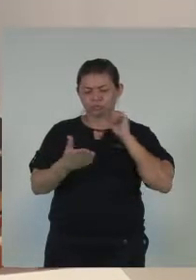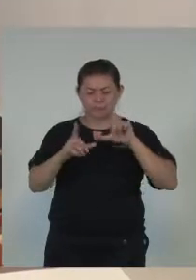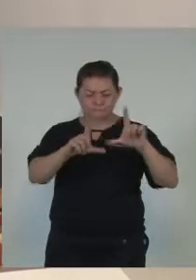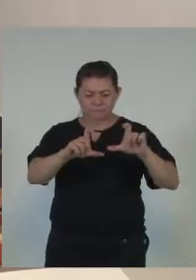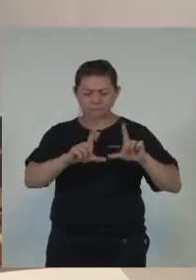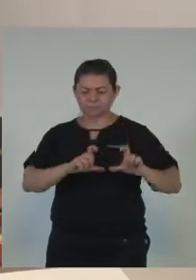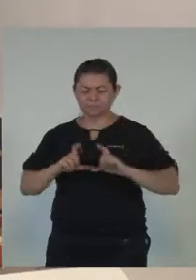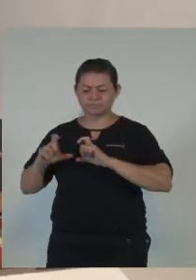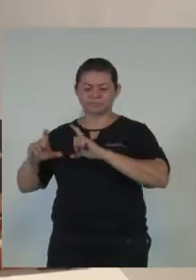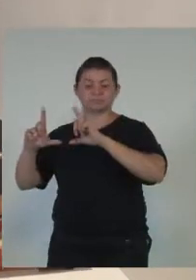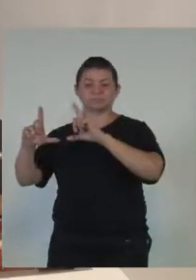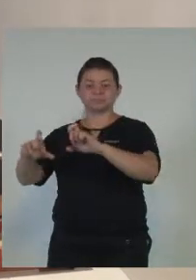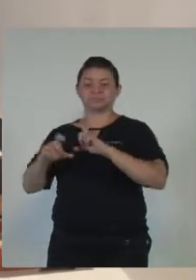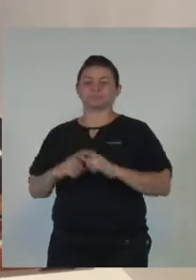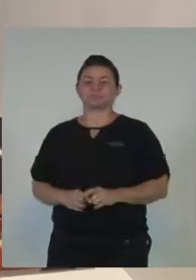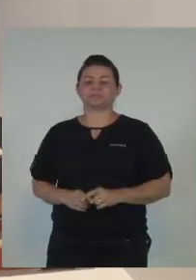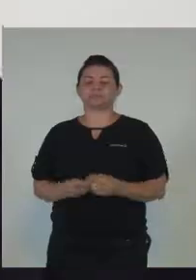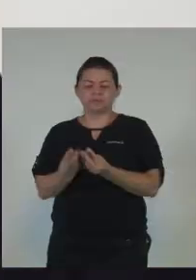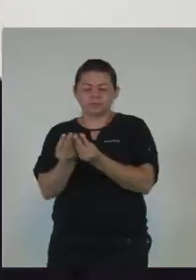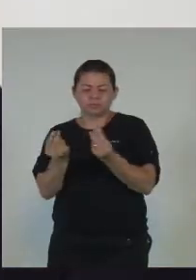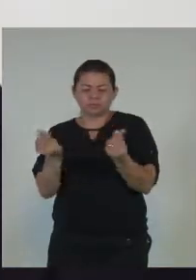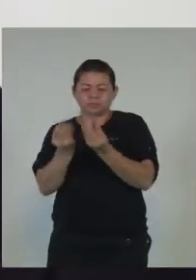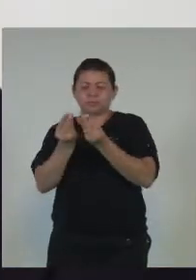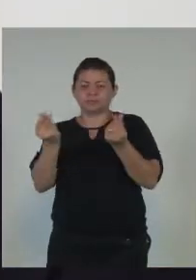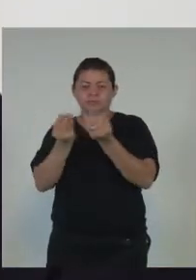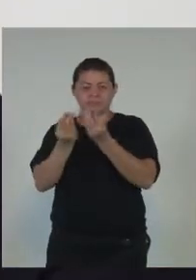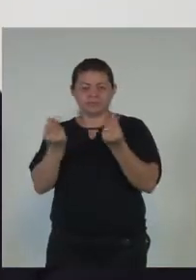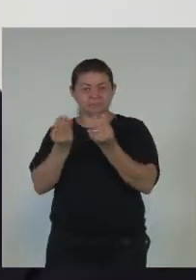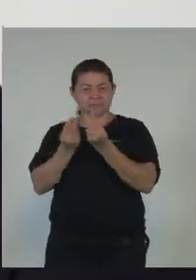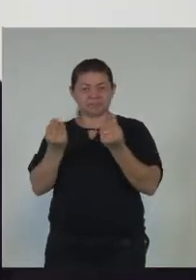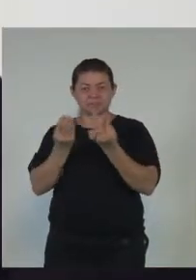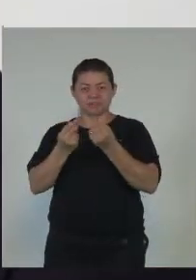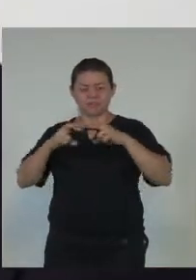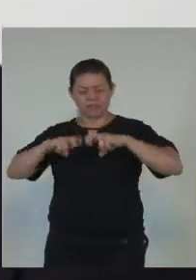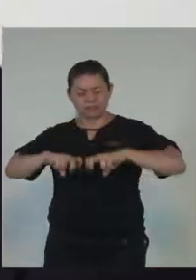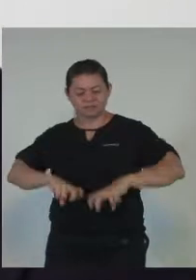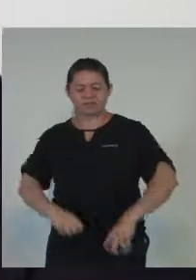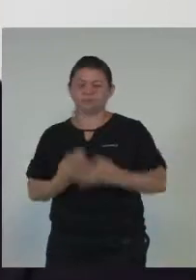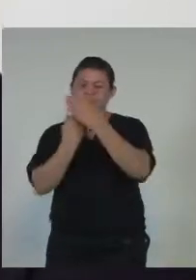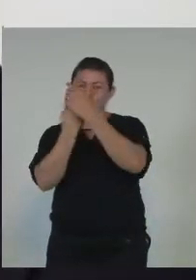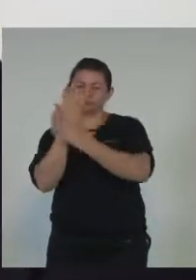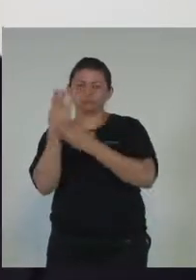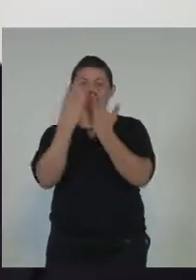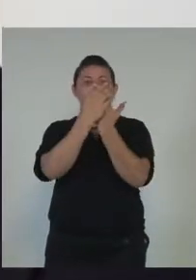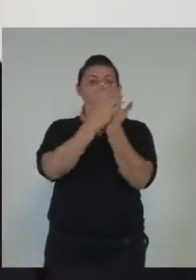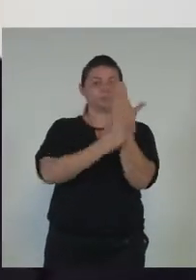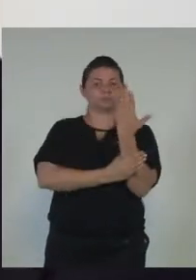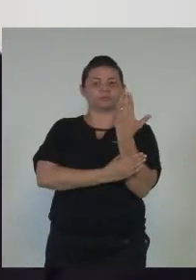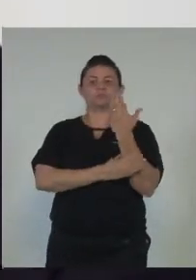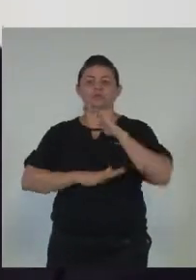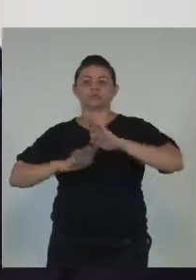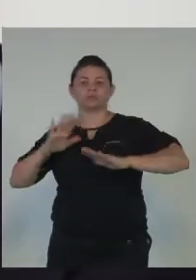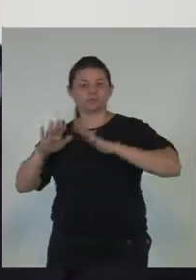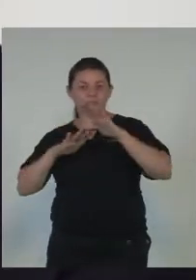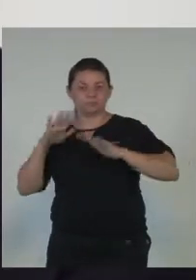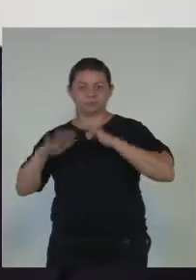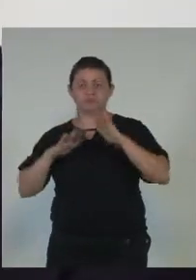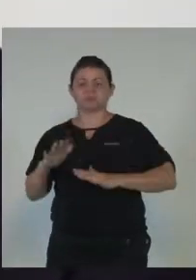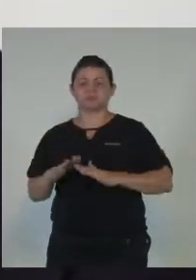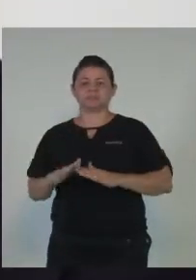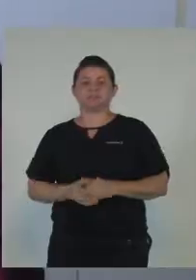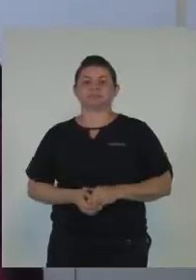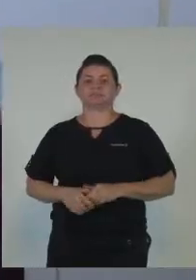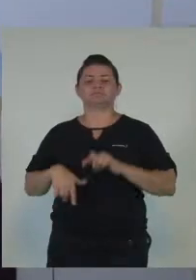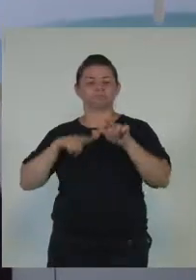puxa um pouquinho mais, ele começa a soltar a página, esfarelar. E tudo com luva, manuseando. Foi um trabalho bem